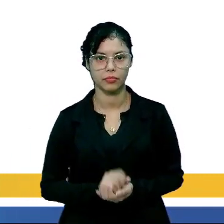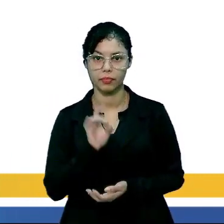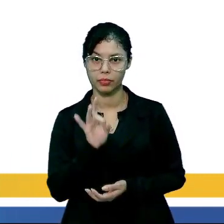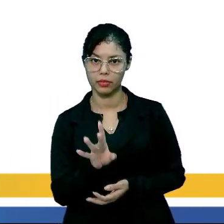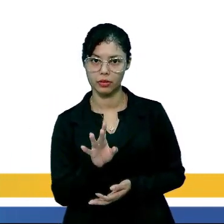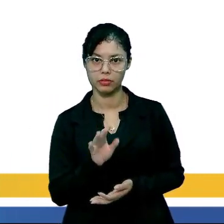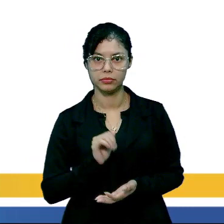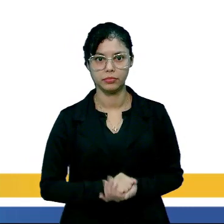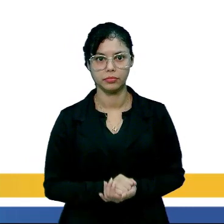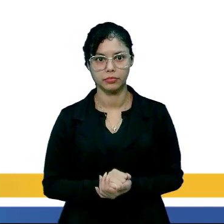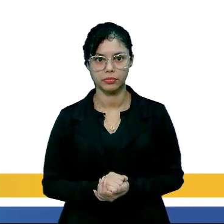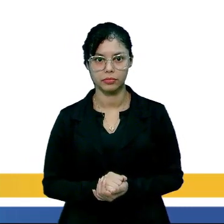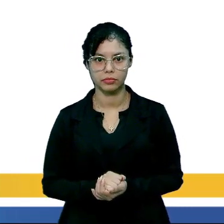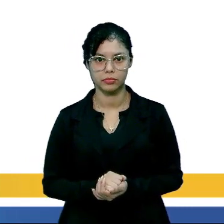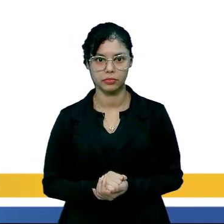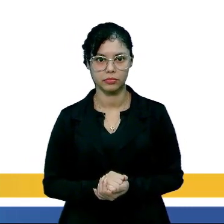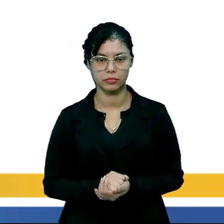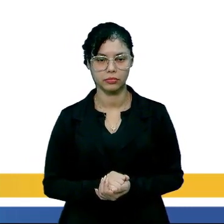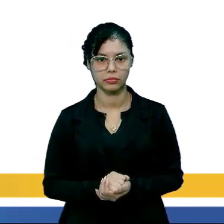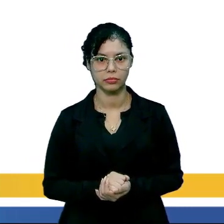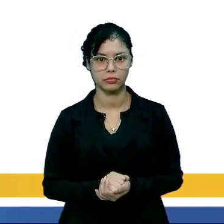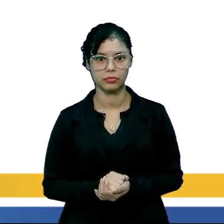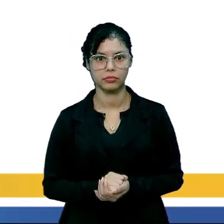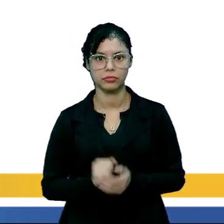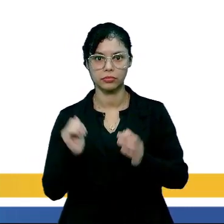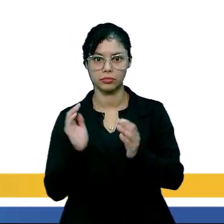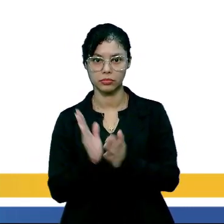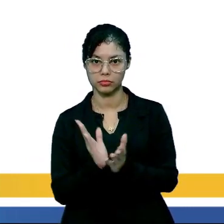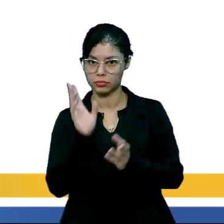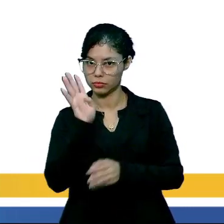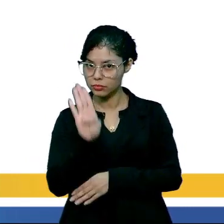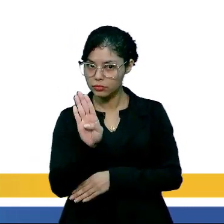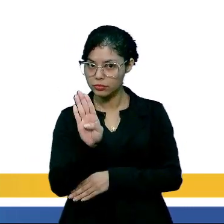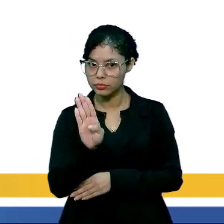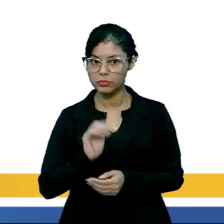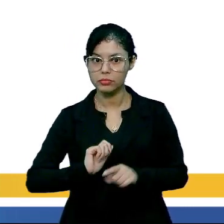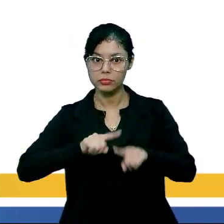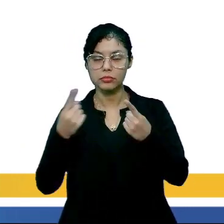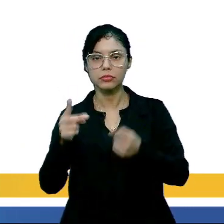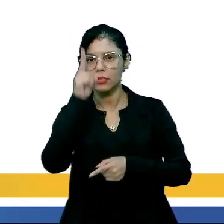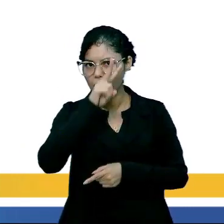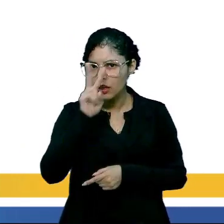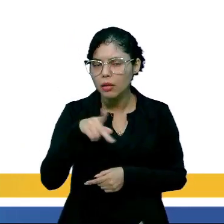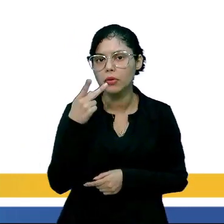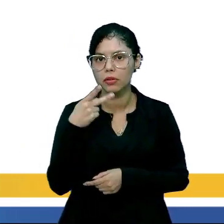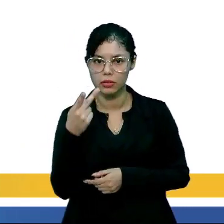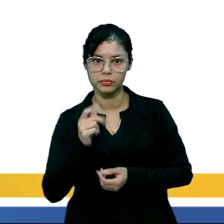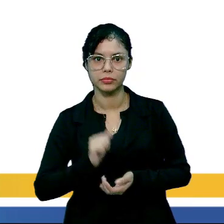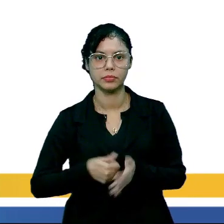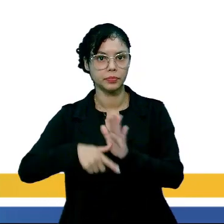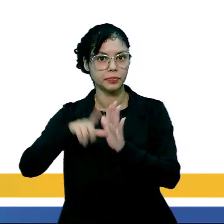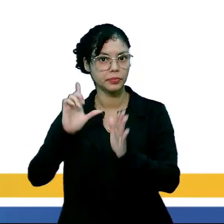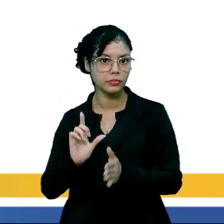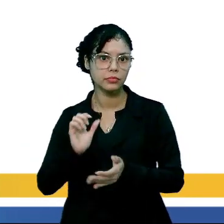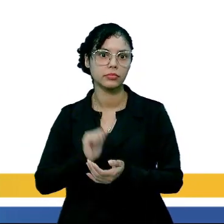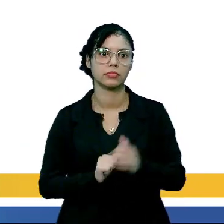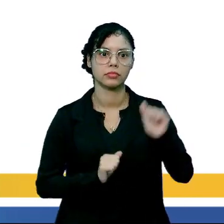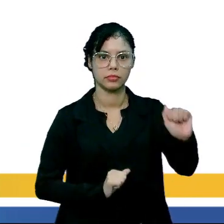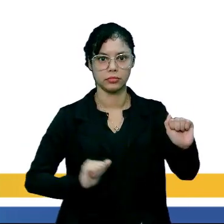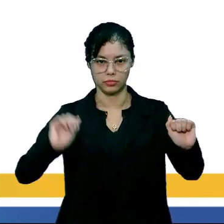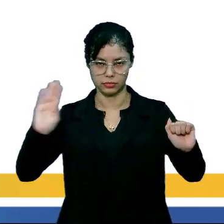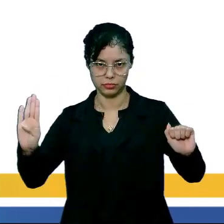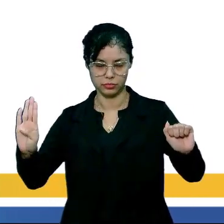Só do... Desculpa. Só do conjunto B. Mas lembra que eu falei ali atrás? O